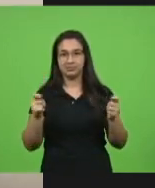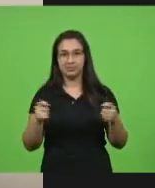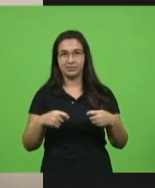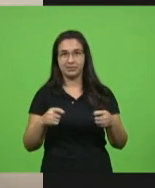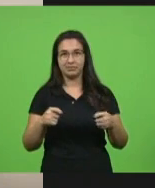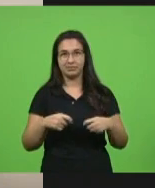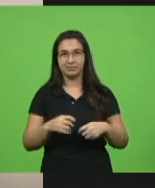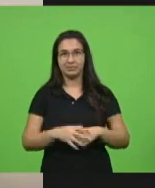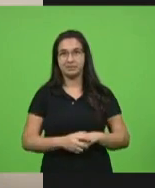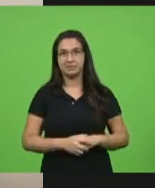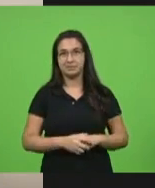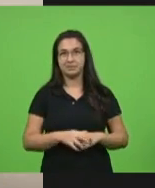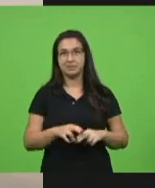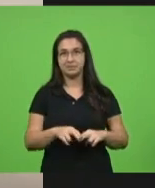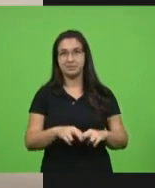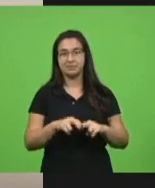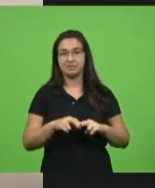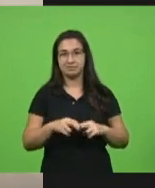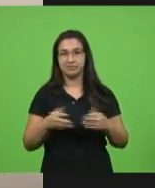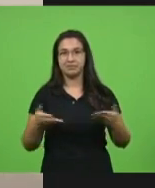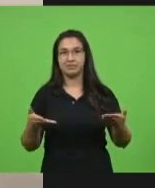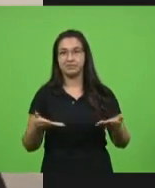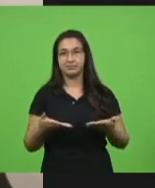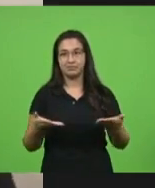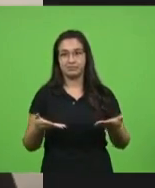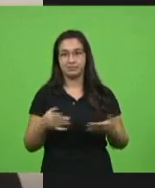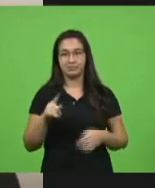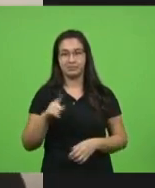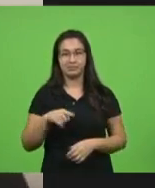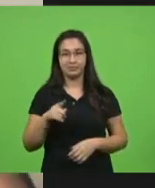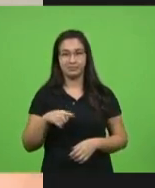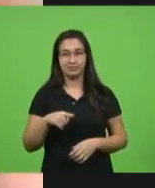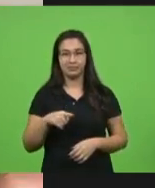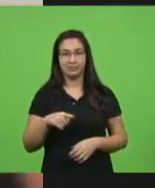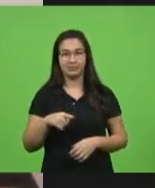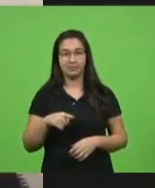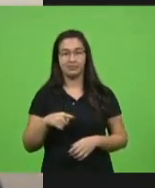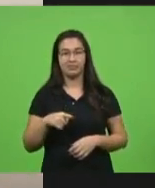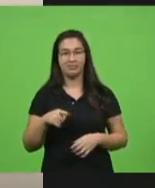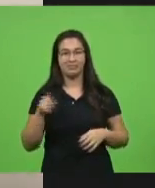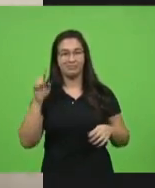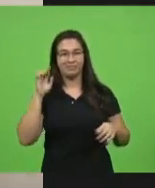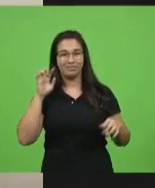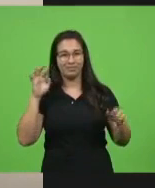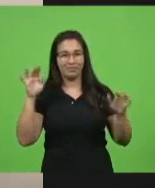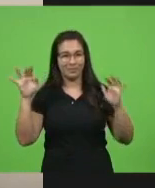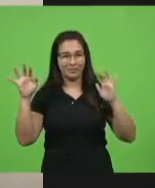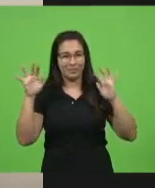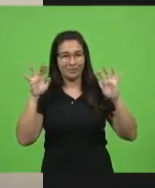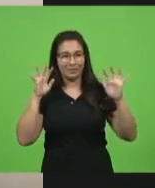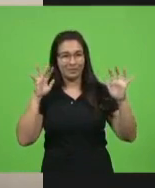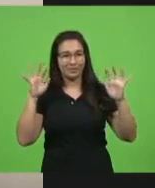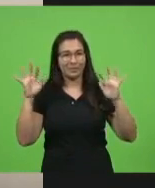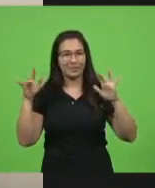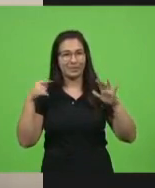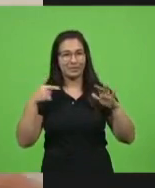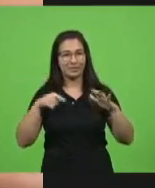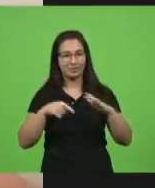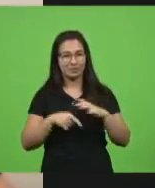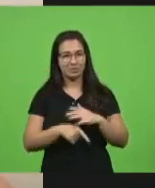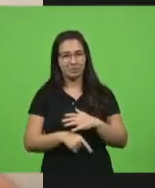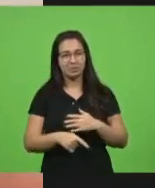Por isso, este momento é o momento de profundas reflexões que nós temos que fazer